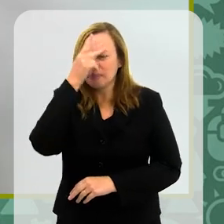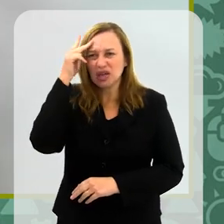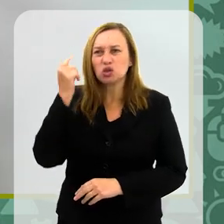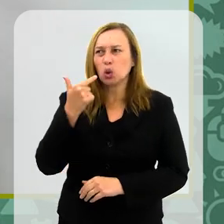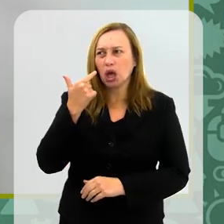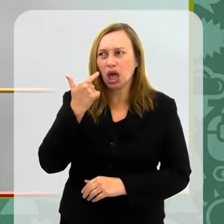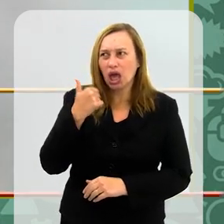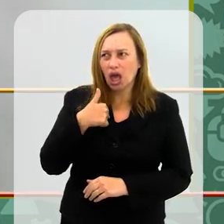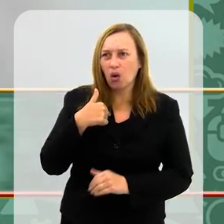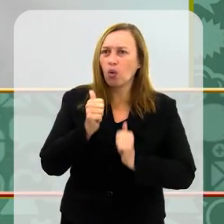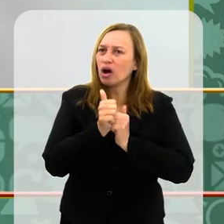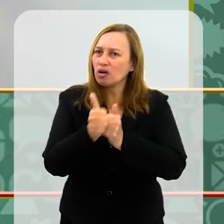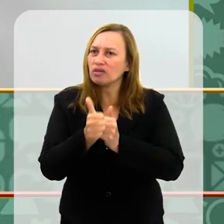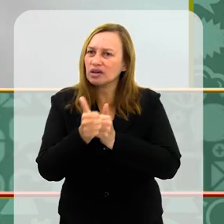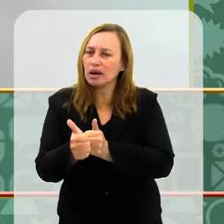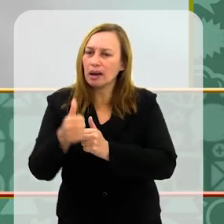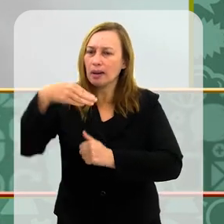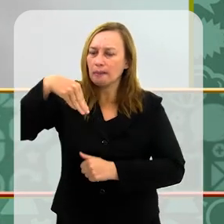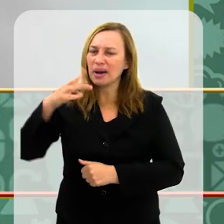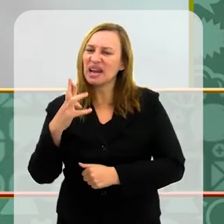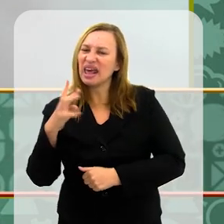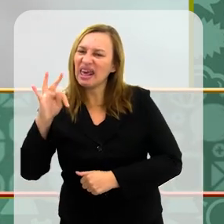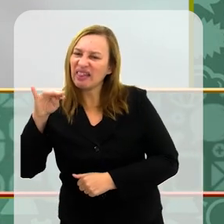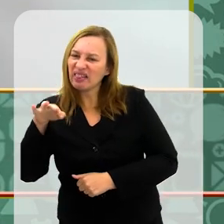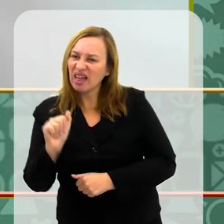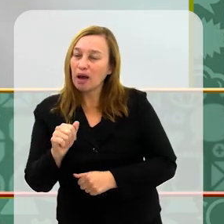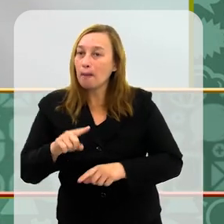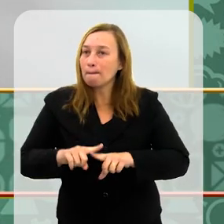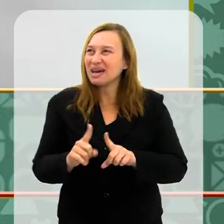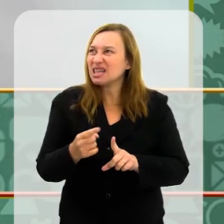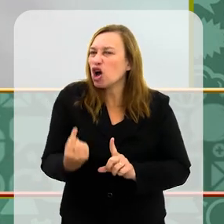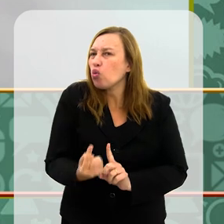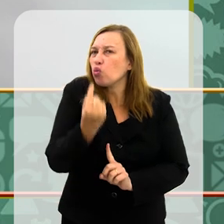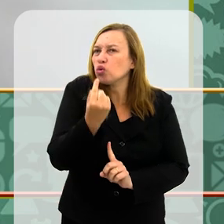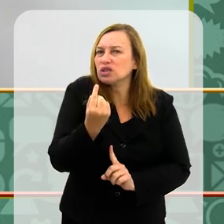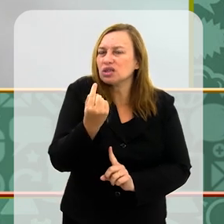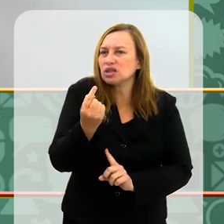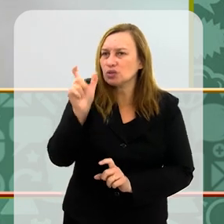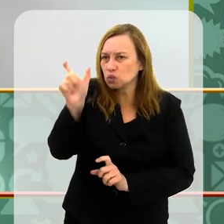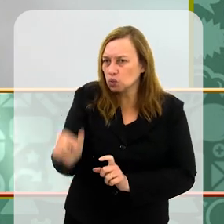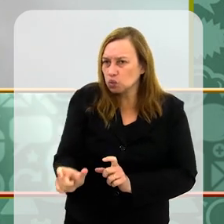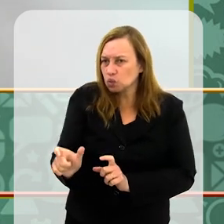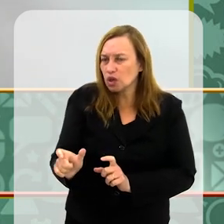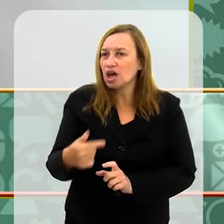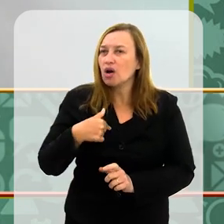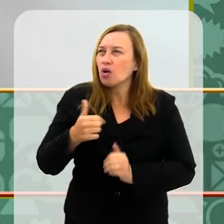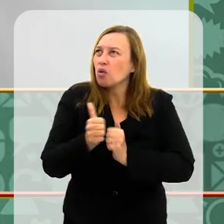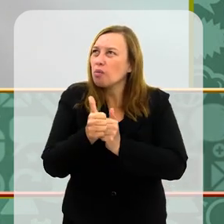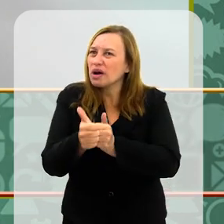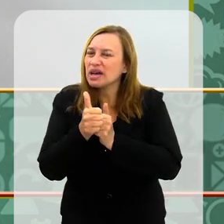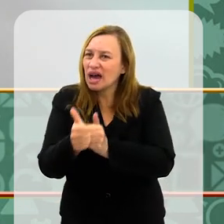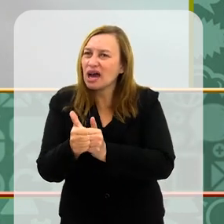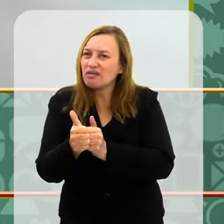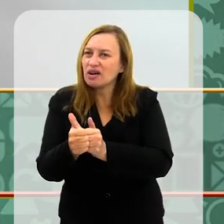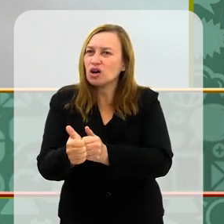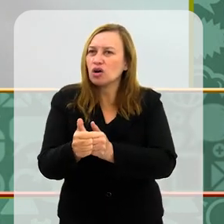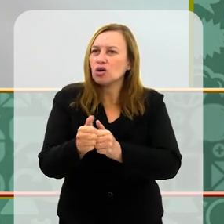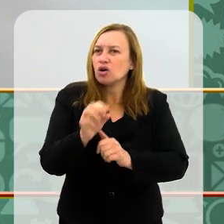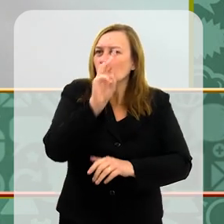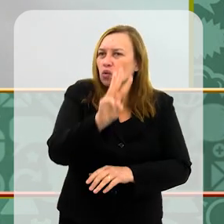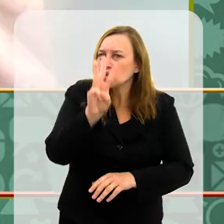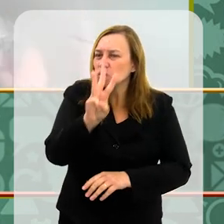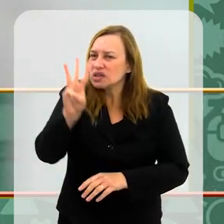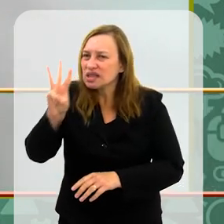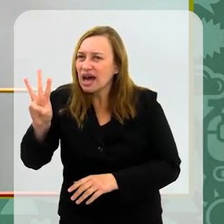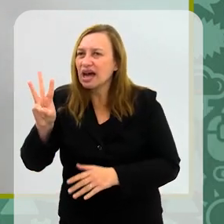próxima, assim, que eu acompanhava quando pequena era a Thalita Rebouças, mas ainda era assim, era uma única figura. Eu lembro que eu acompanhava o site dela, que ela dava umas dicas, assim, de como